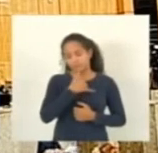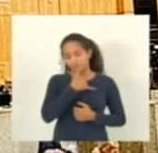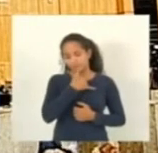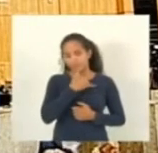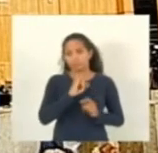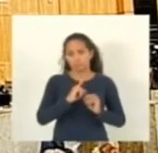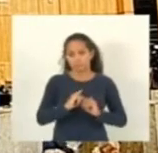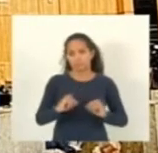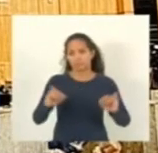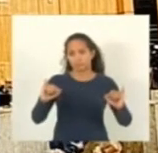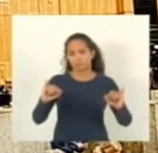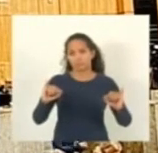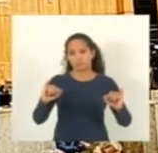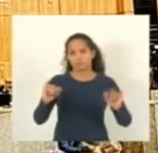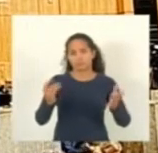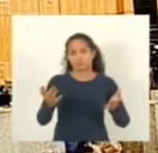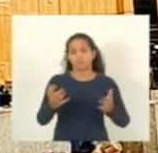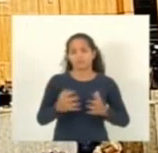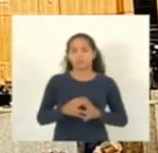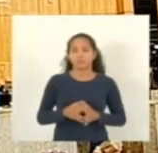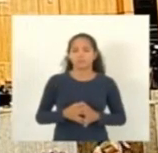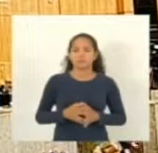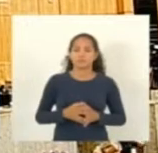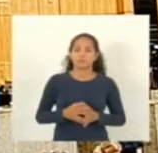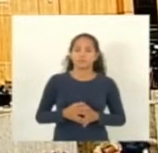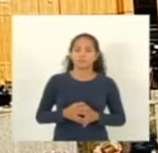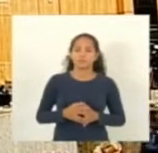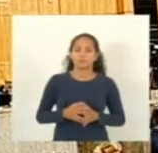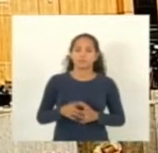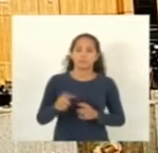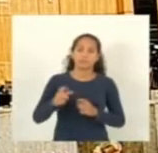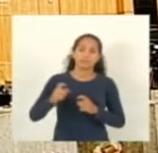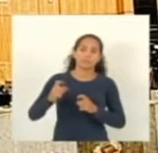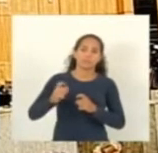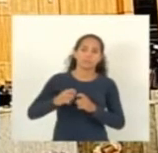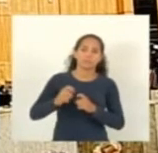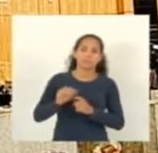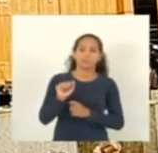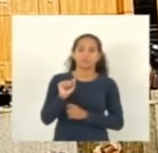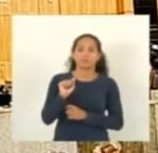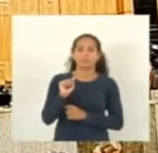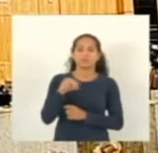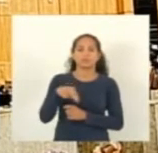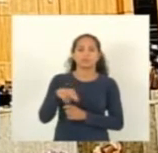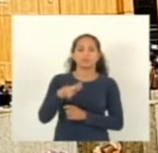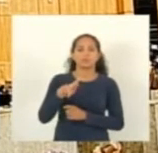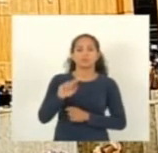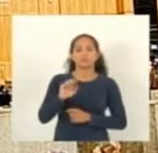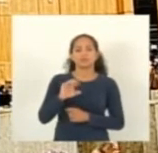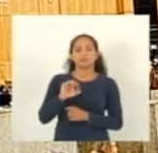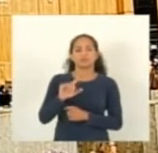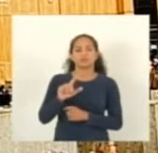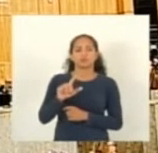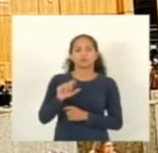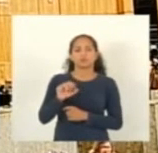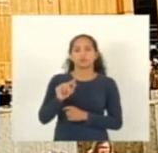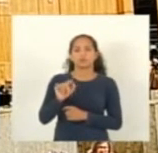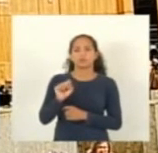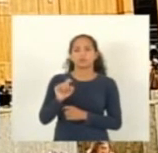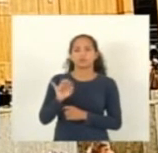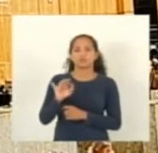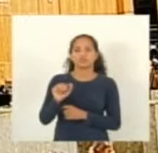comunicamos o falecimento do doutor Fábio Luiz Costa Pereira angiologista importante no estado com inúmeros